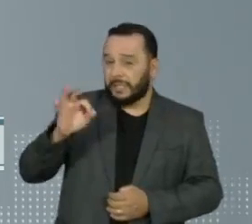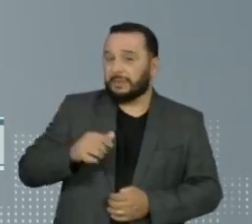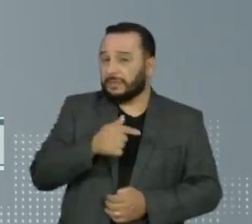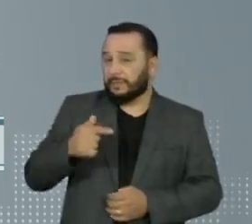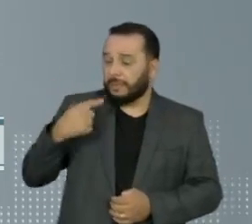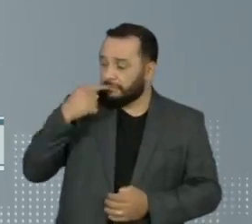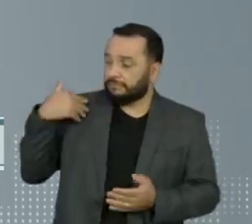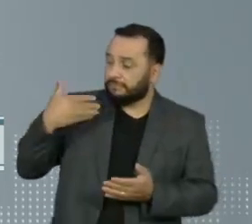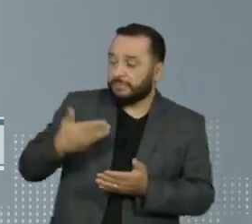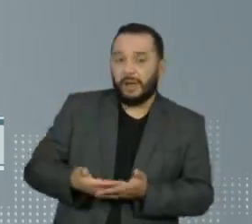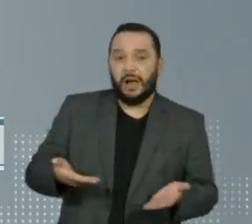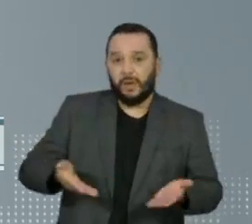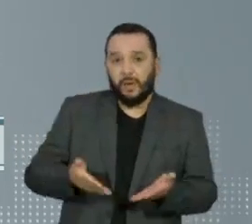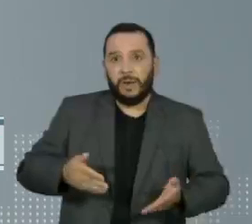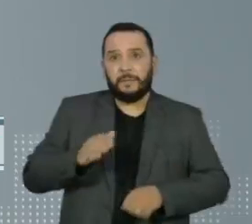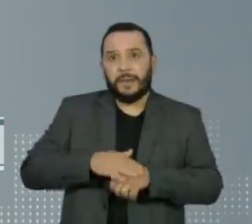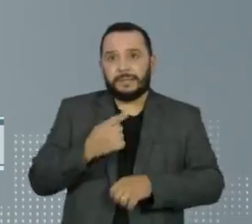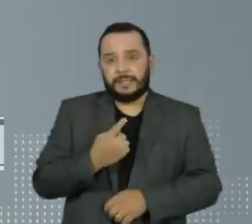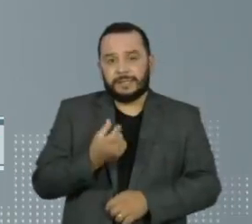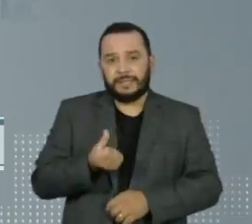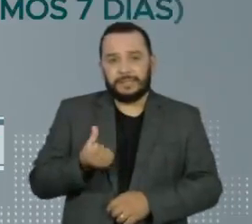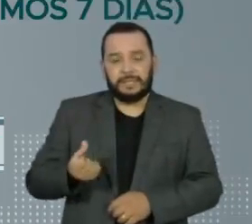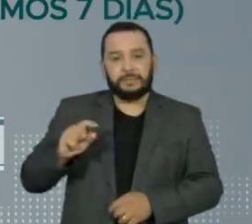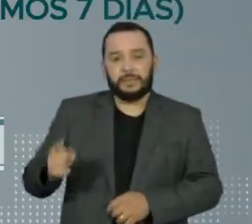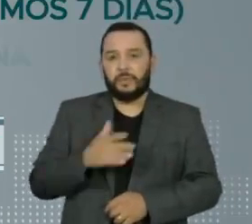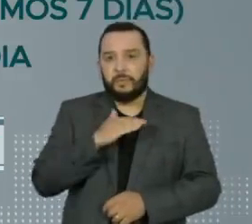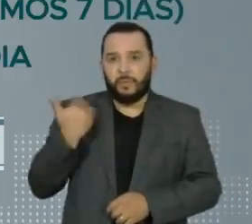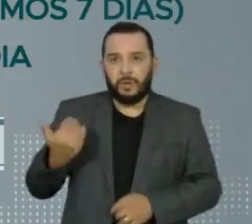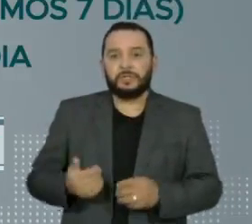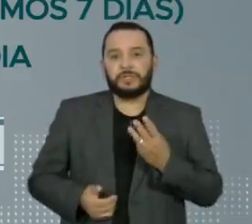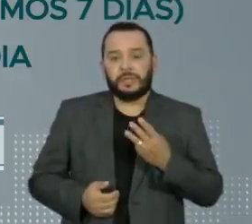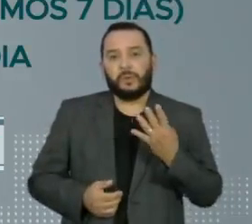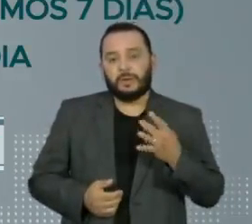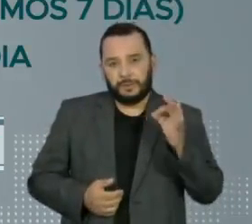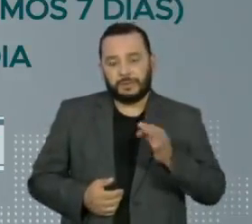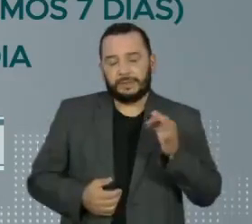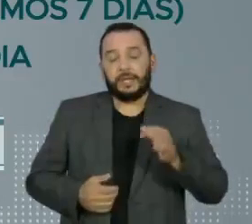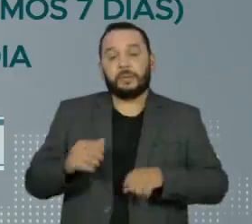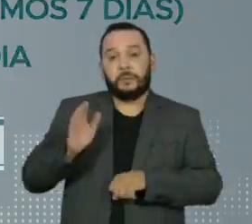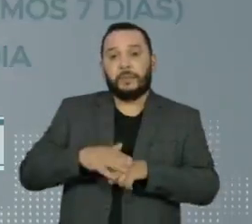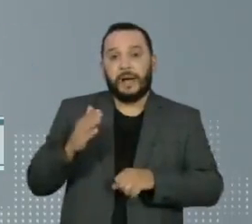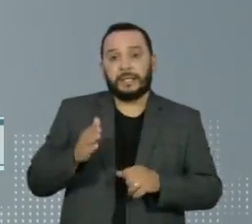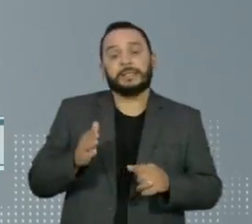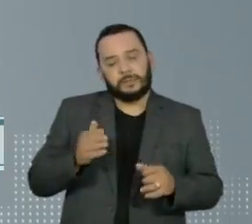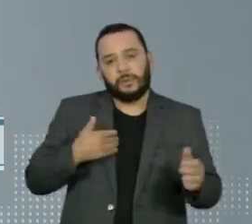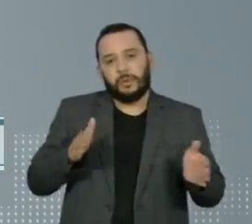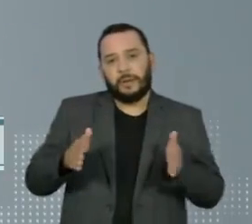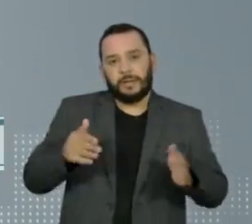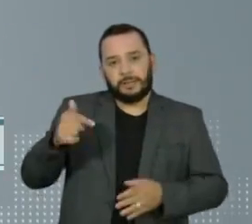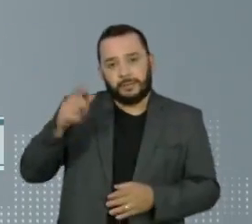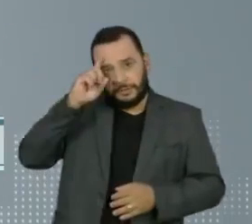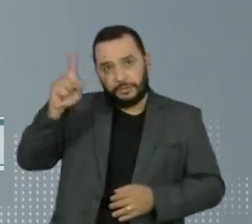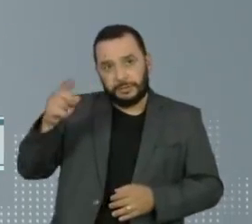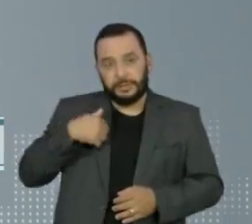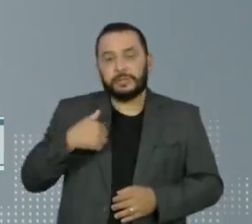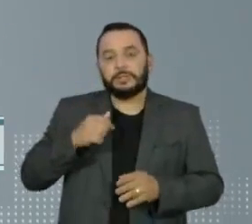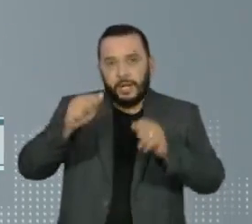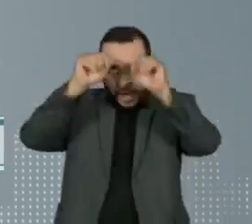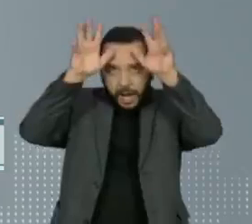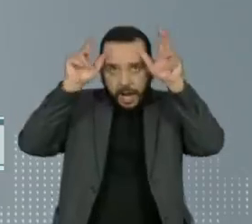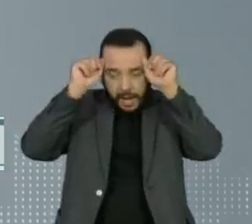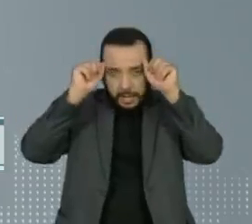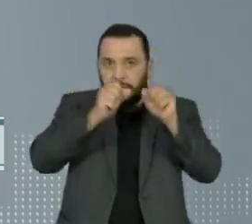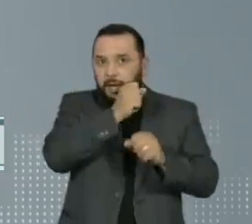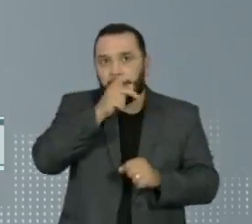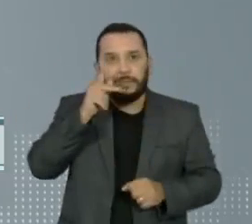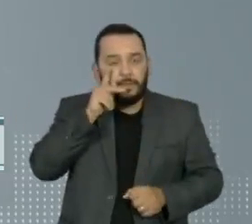semana. São mais de 166 mil mortes, 34% a mais nos últimos sete dias. A média de mortes cresce no Acre,